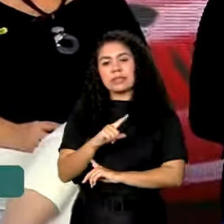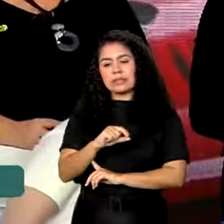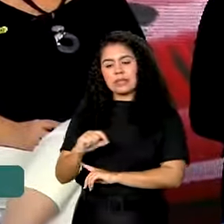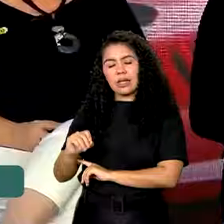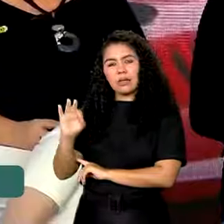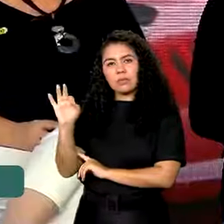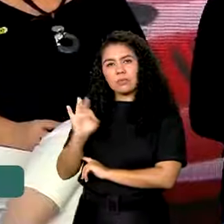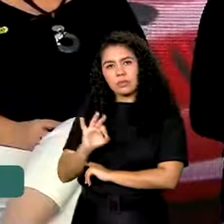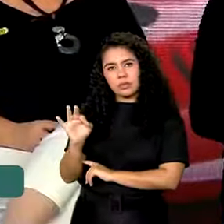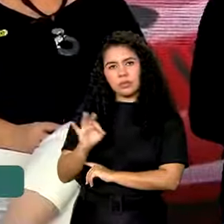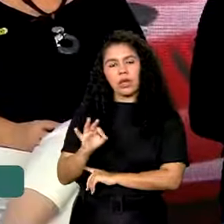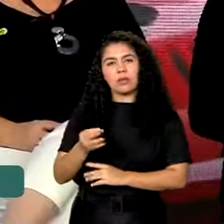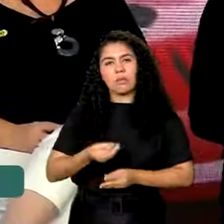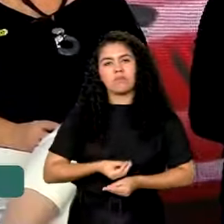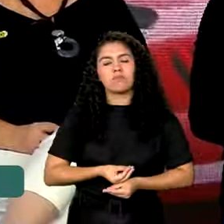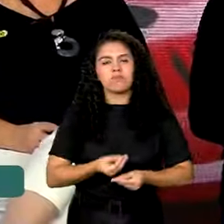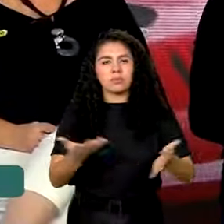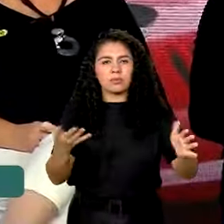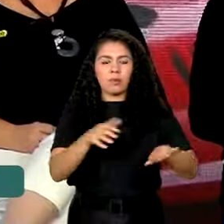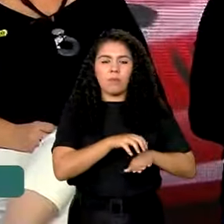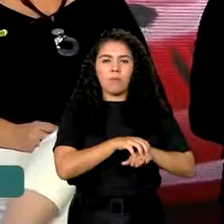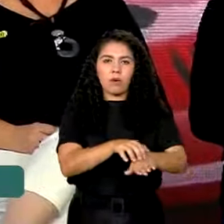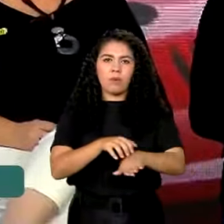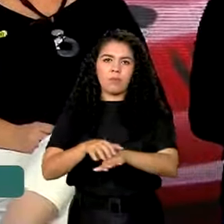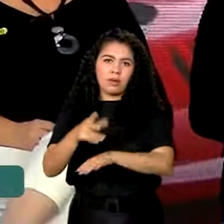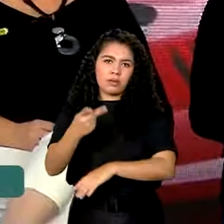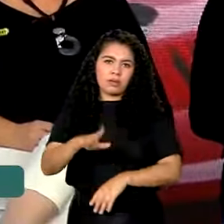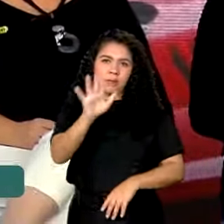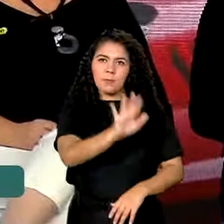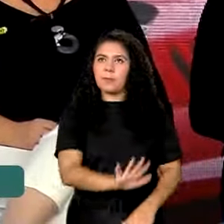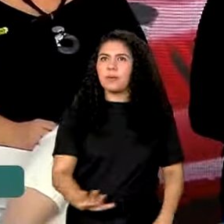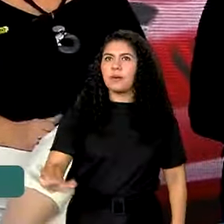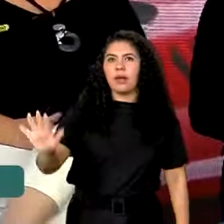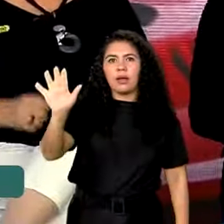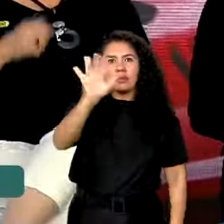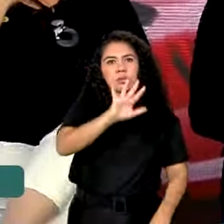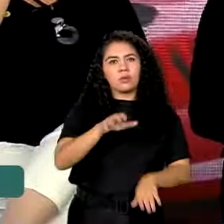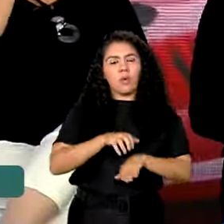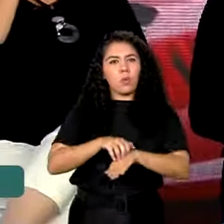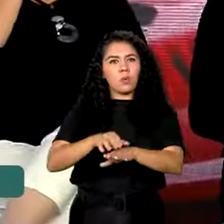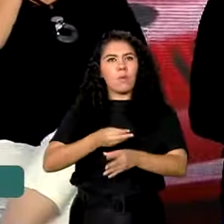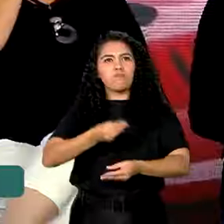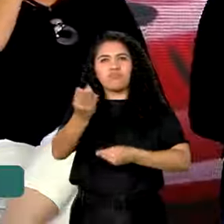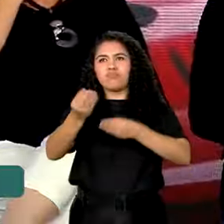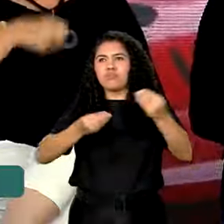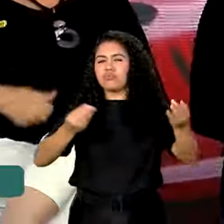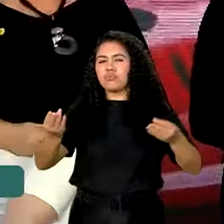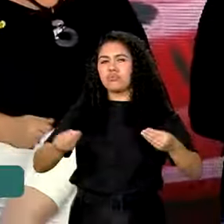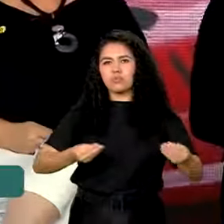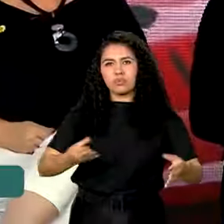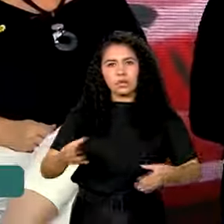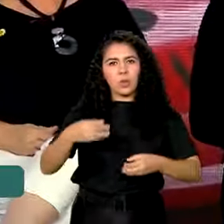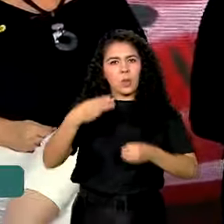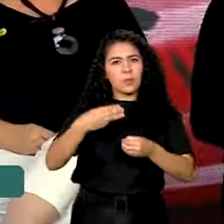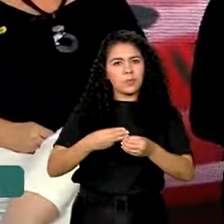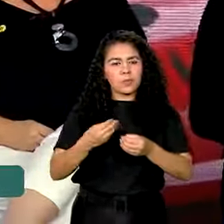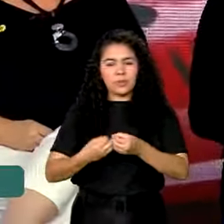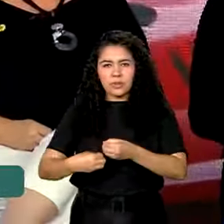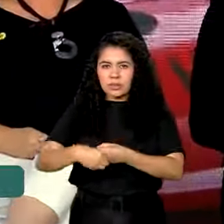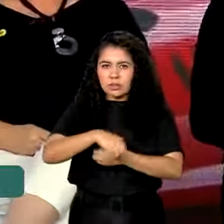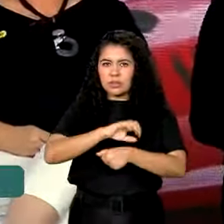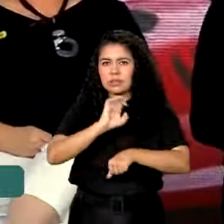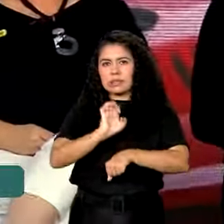de cobertura do SAMU no nosso Brasil. 100% da nossa população, dos nossos municípios,